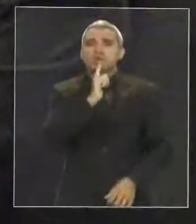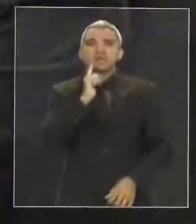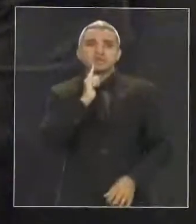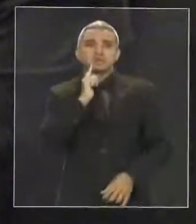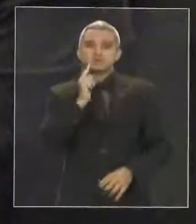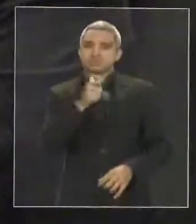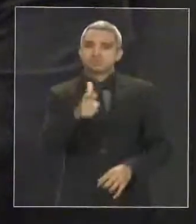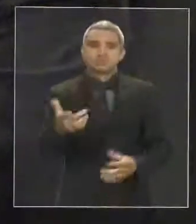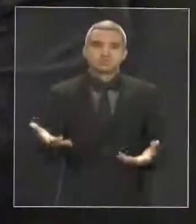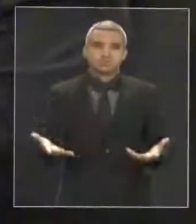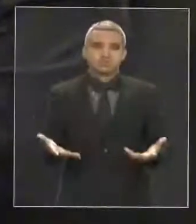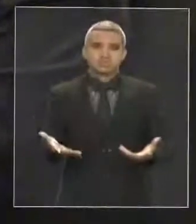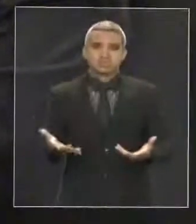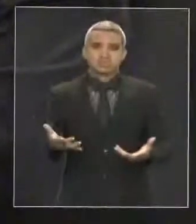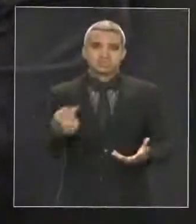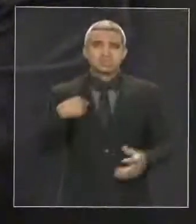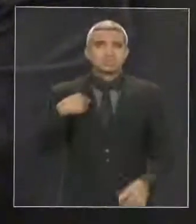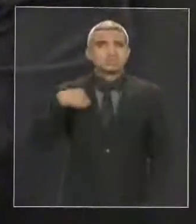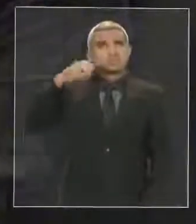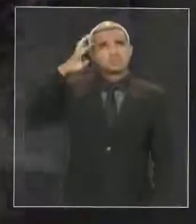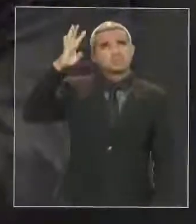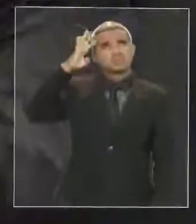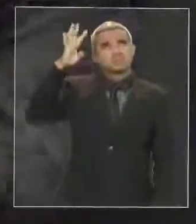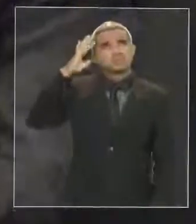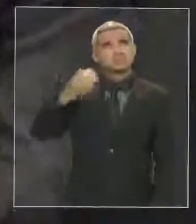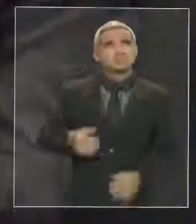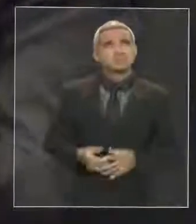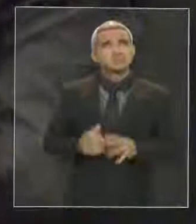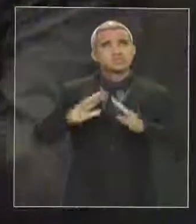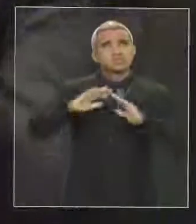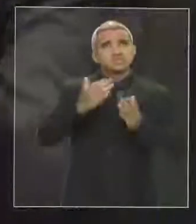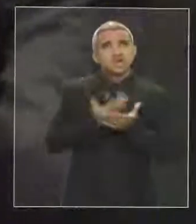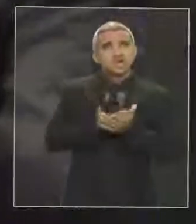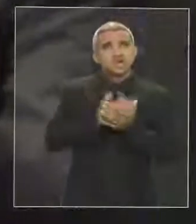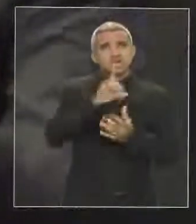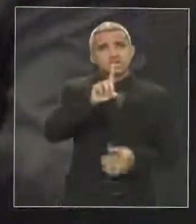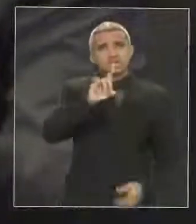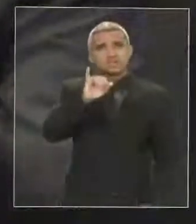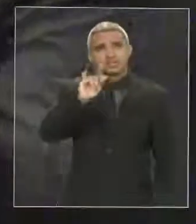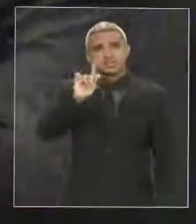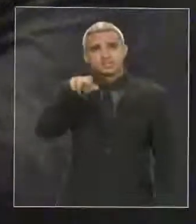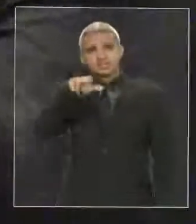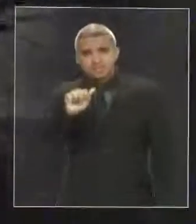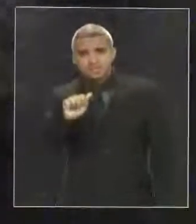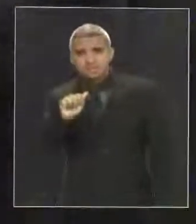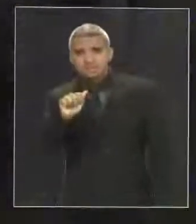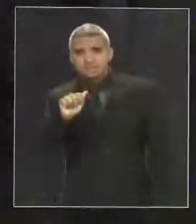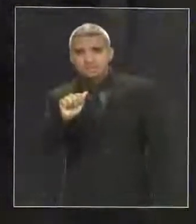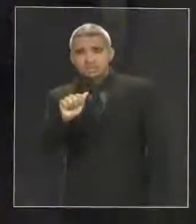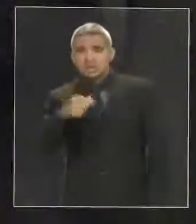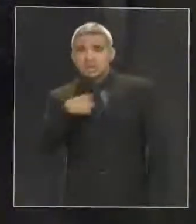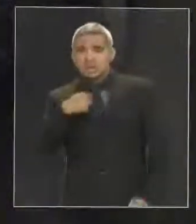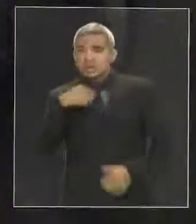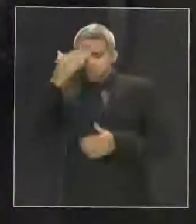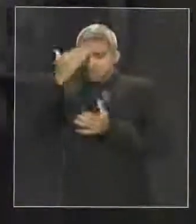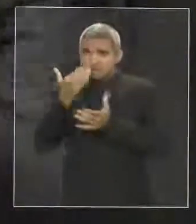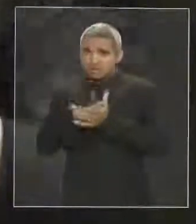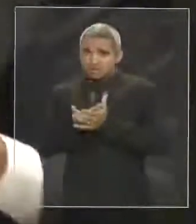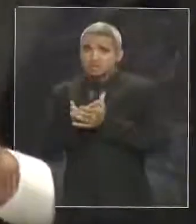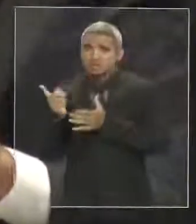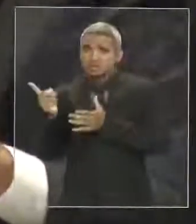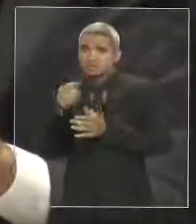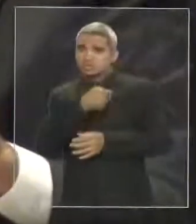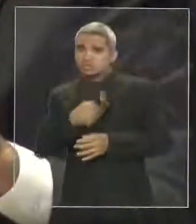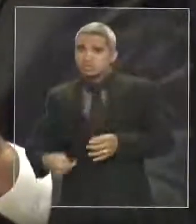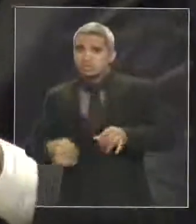Então, a pergunta que se faz é, a escola digna, e eu já estou levando em consideração como se tudo que o governo estivesse falando na televisão fosse